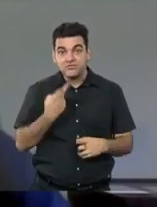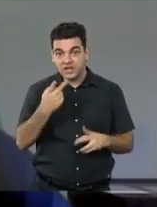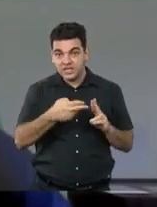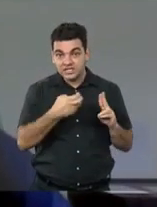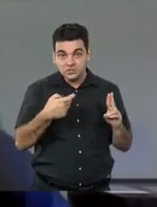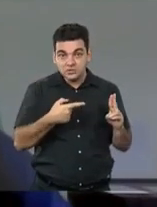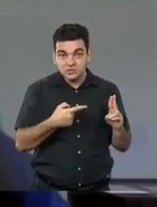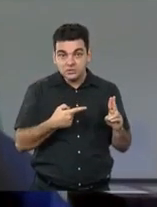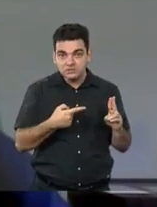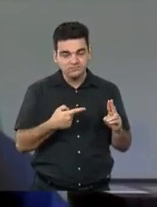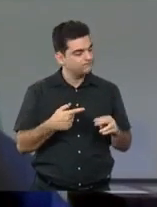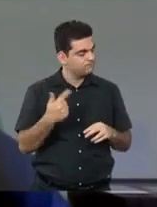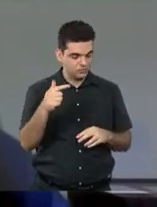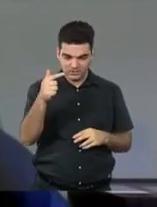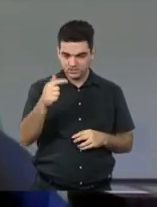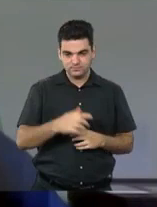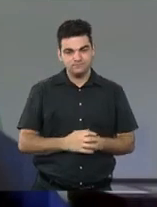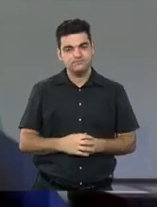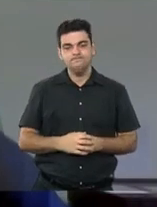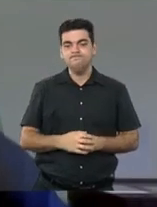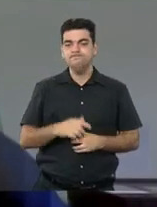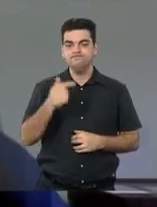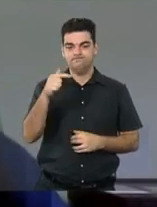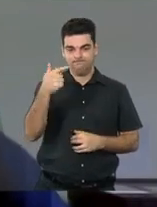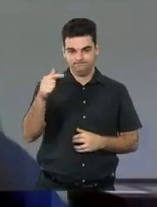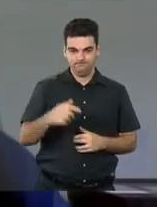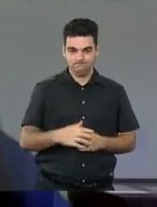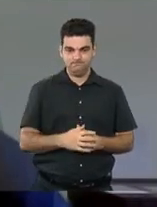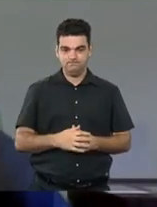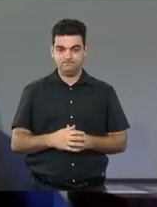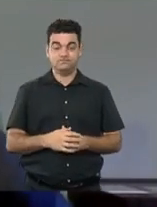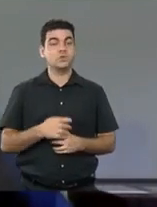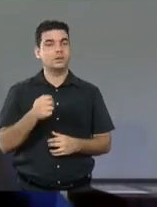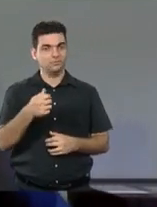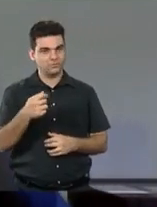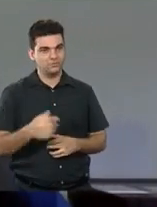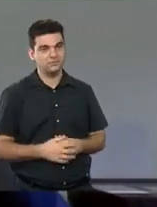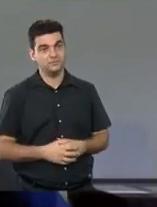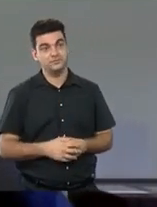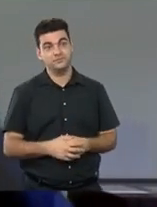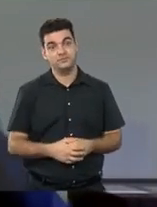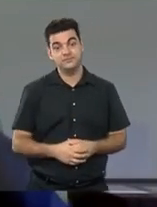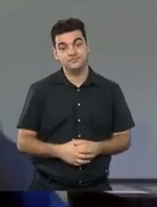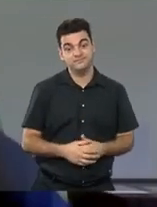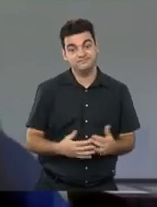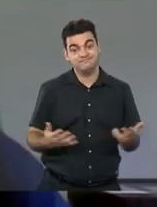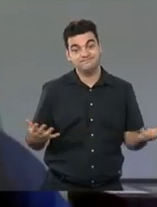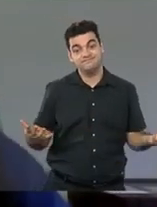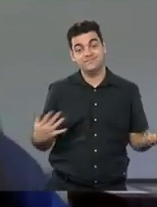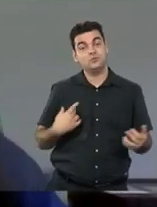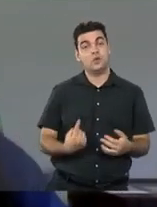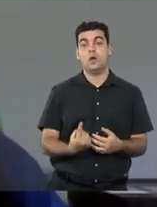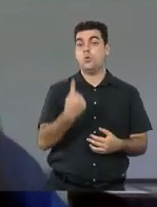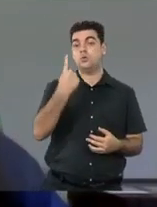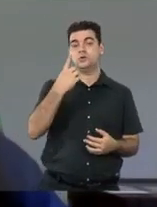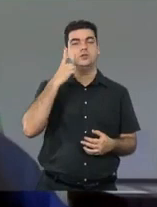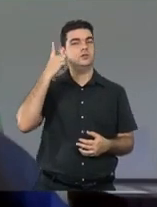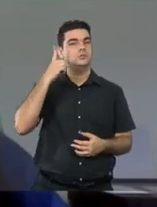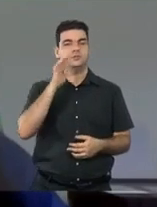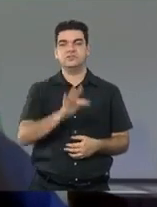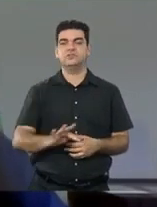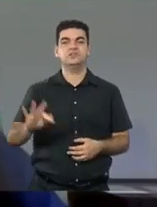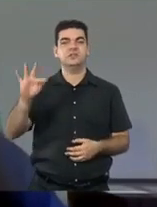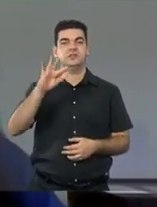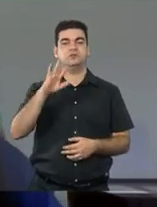ainda nós somos invisíveis, muitos invisíveis, são poucos ainda, enquanto tem só eu de deputada federal no